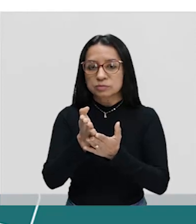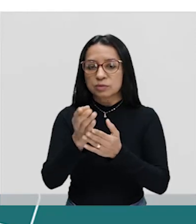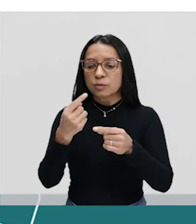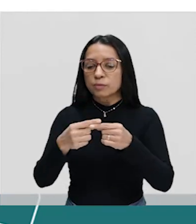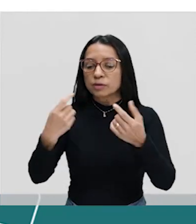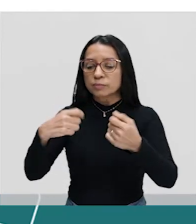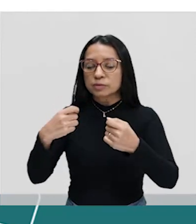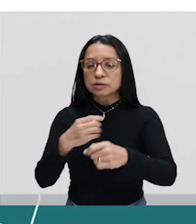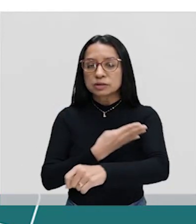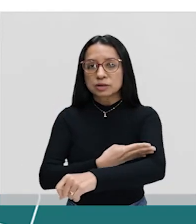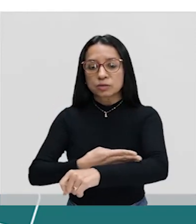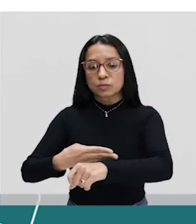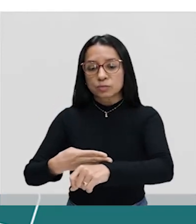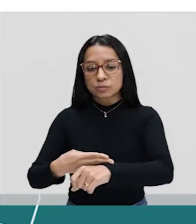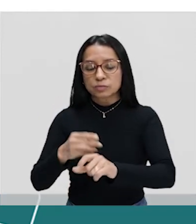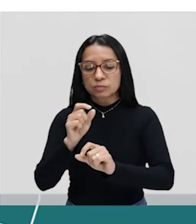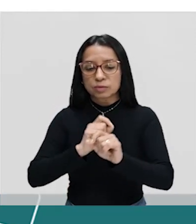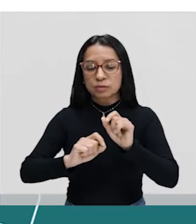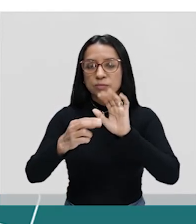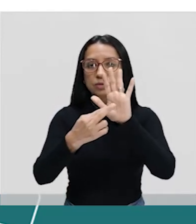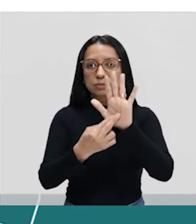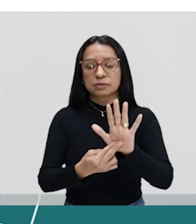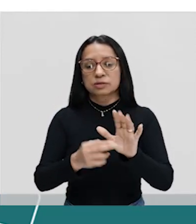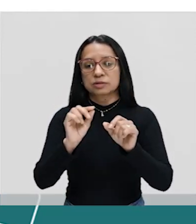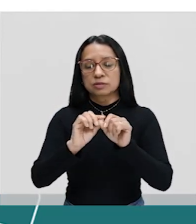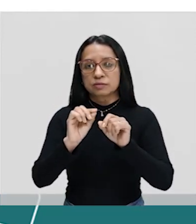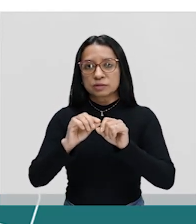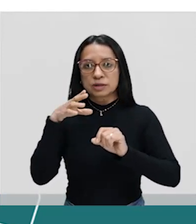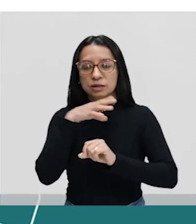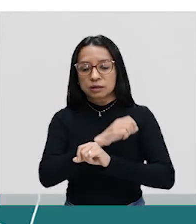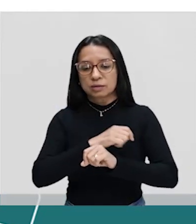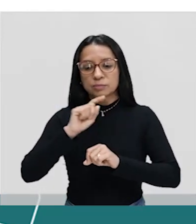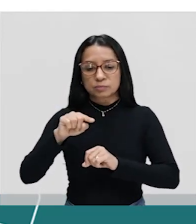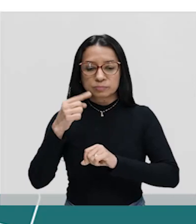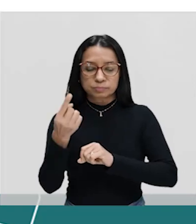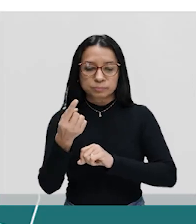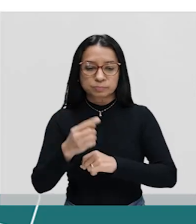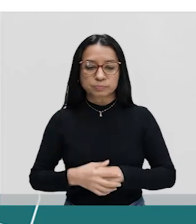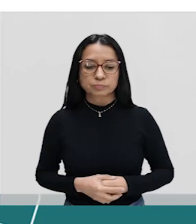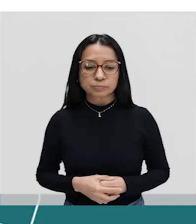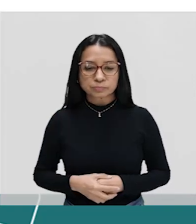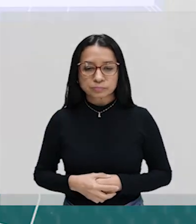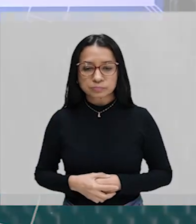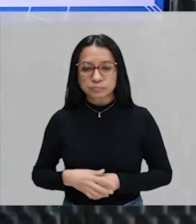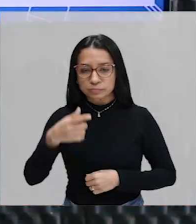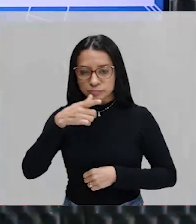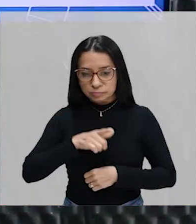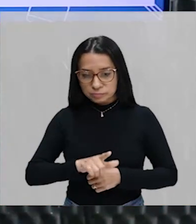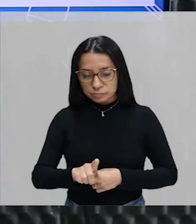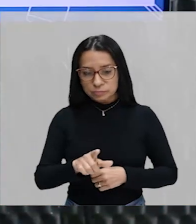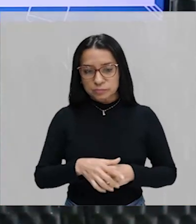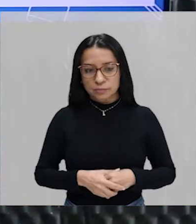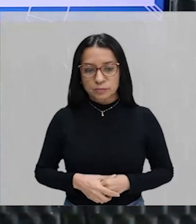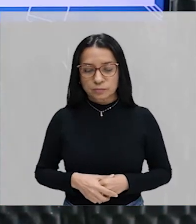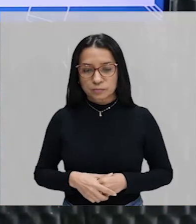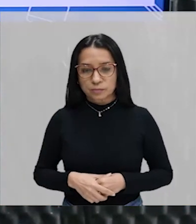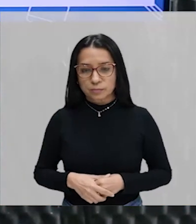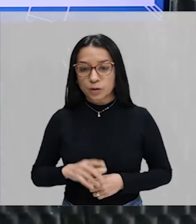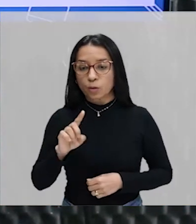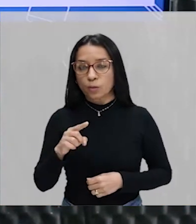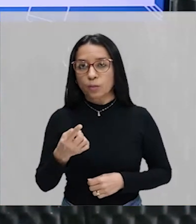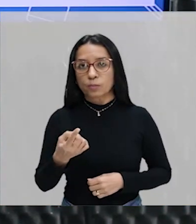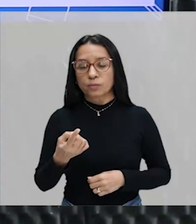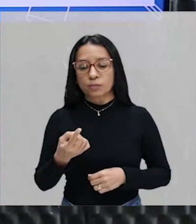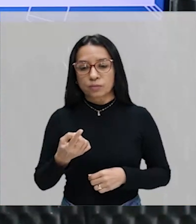com essa representação e aí você fazer, né, de uma forma mais rápida nos próximos. Vamos ver mais um? Mais uma questão.